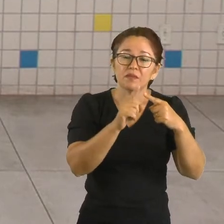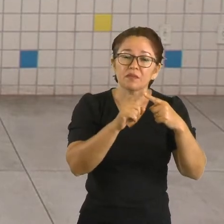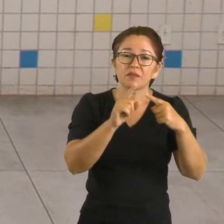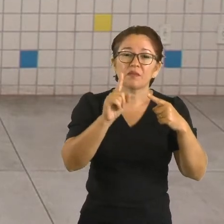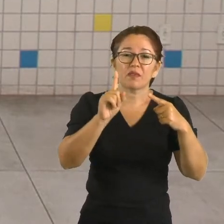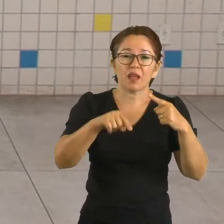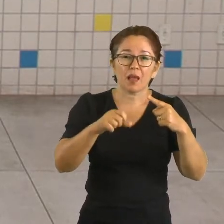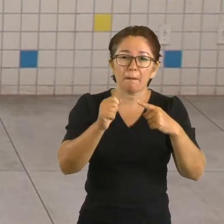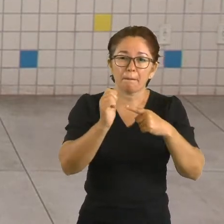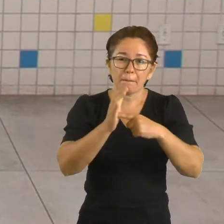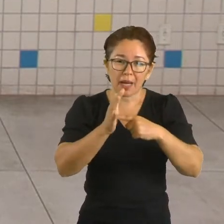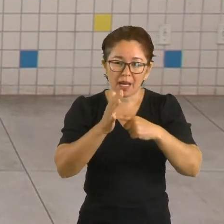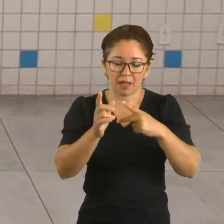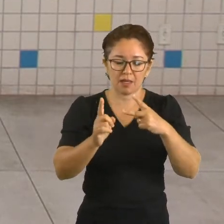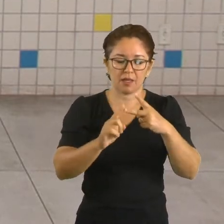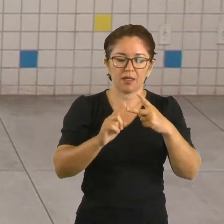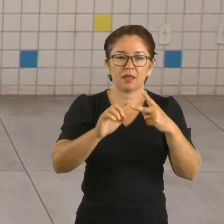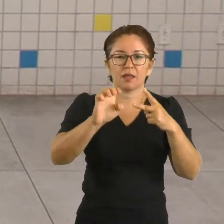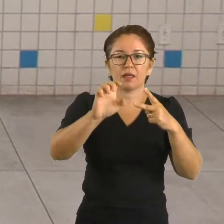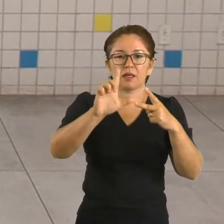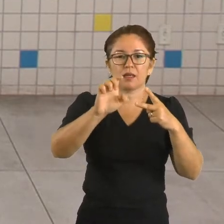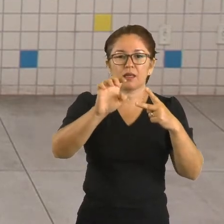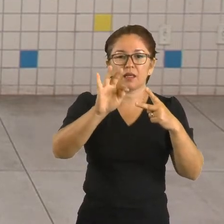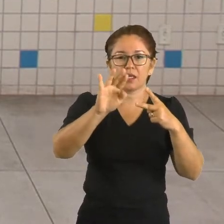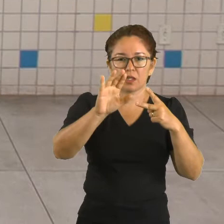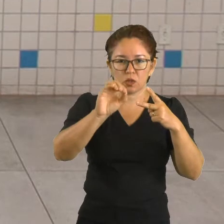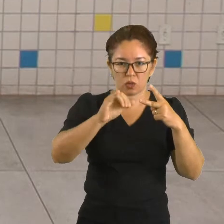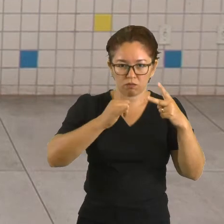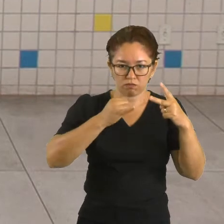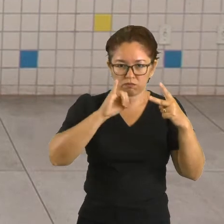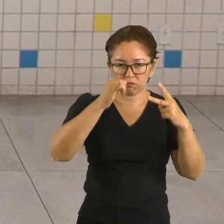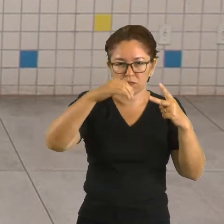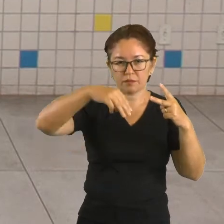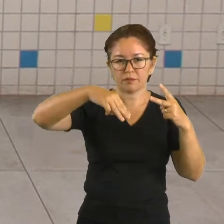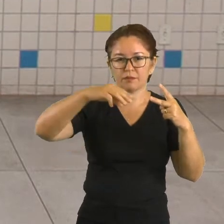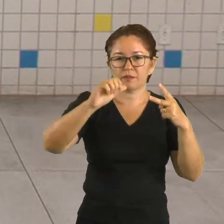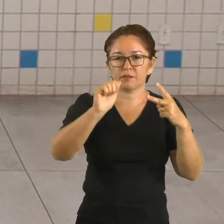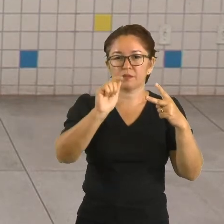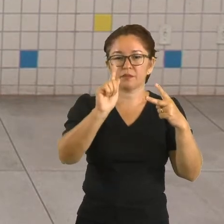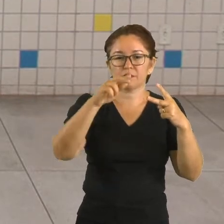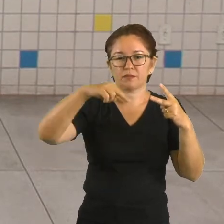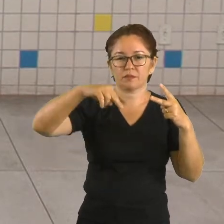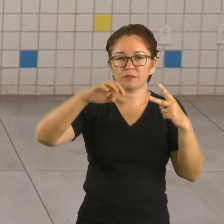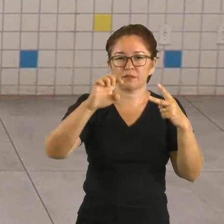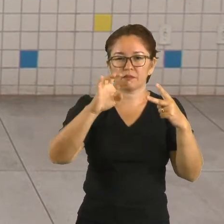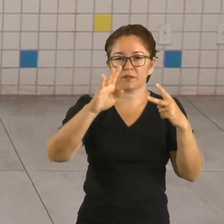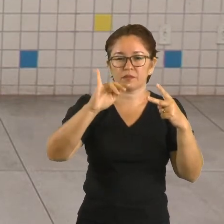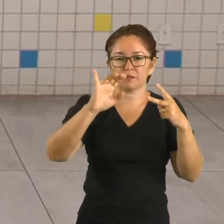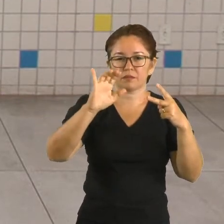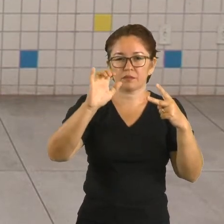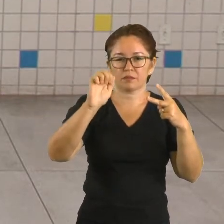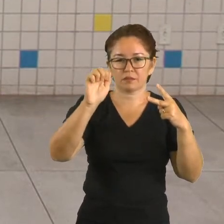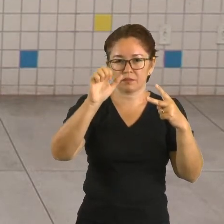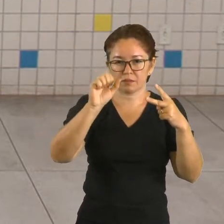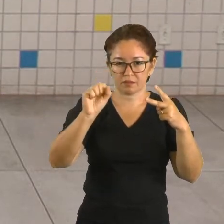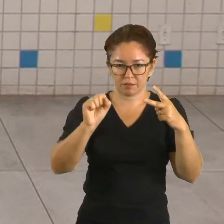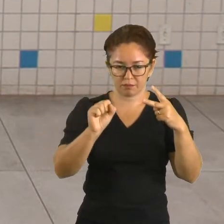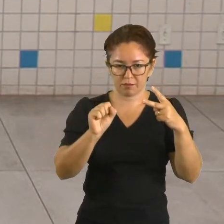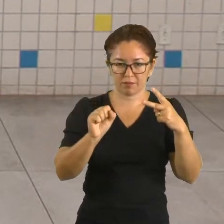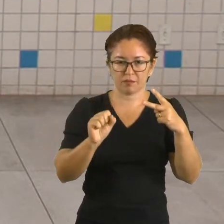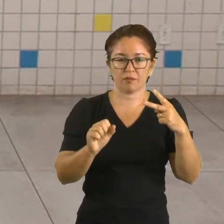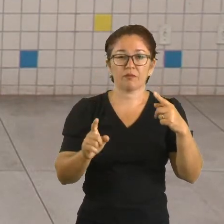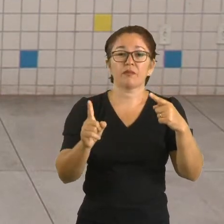ou eletromagnéticas. As classificações das ondas mecânicas, elas necessitam de um meio material para se